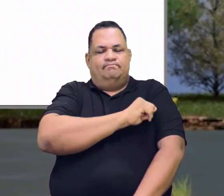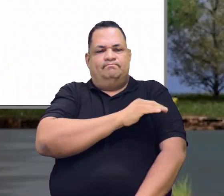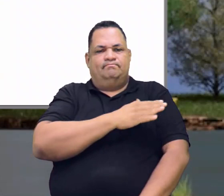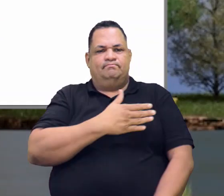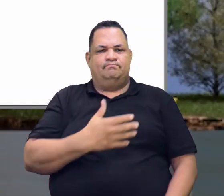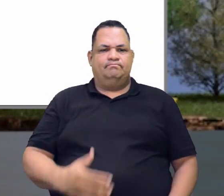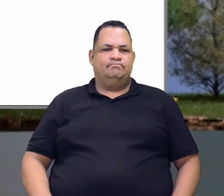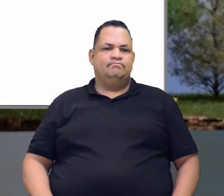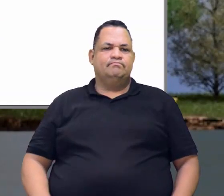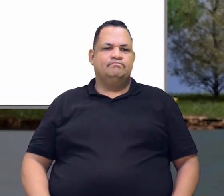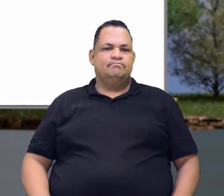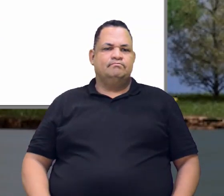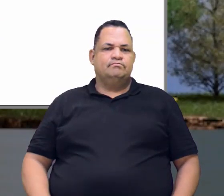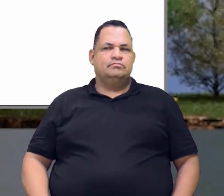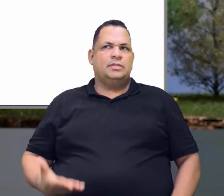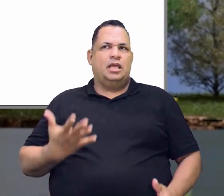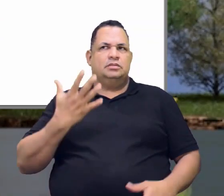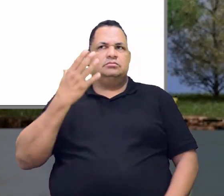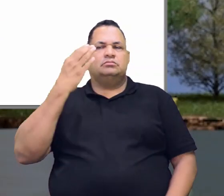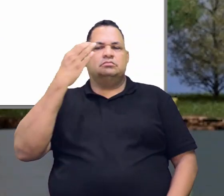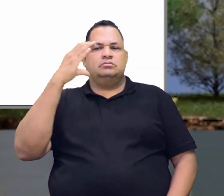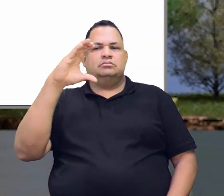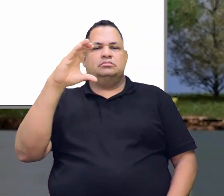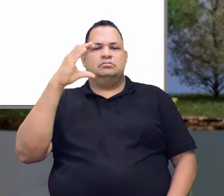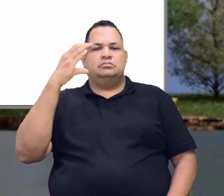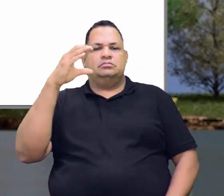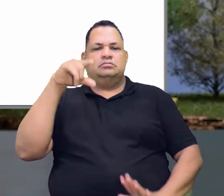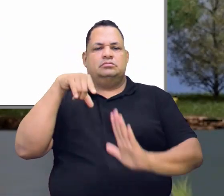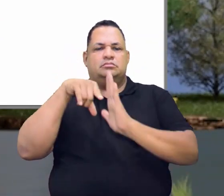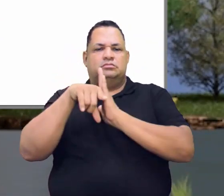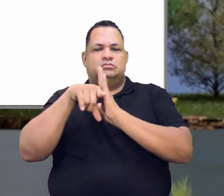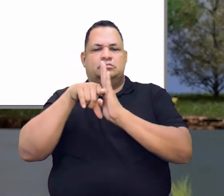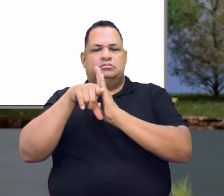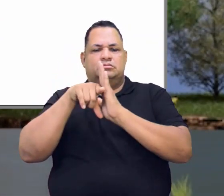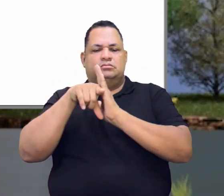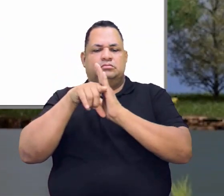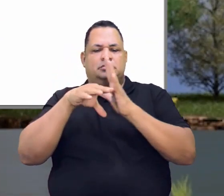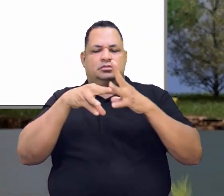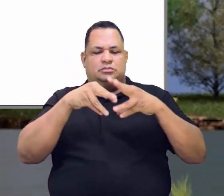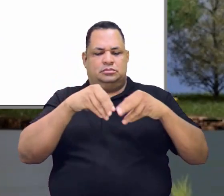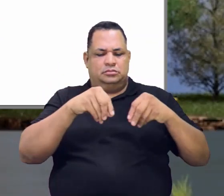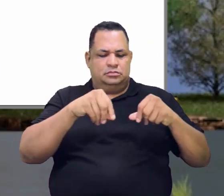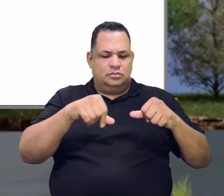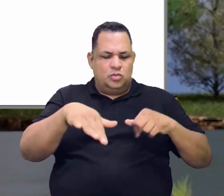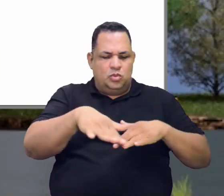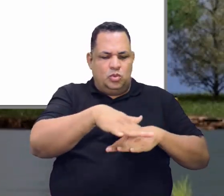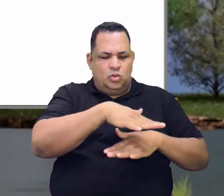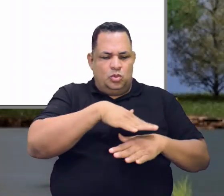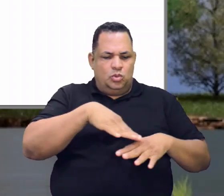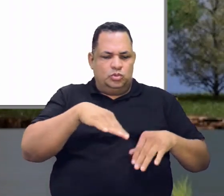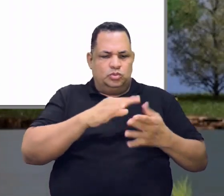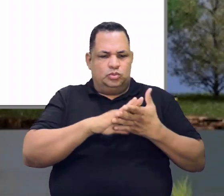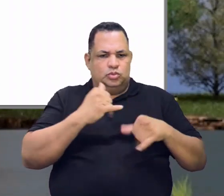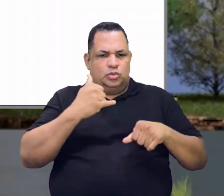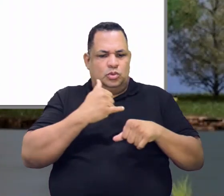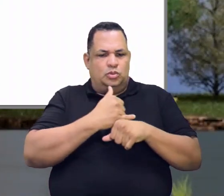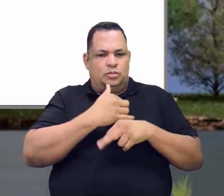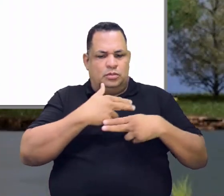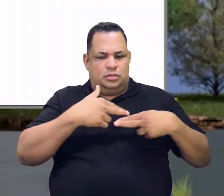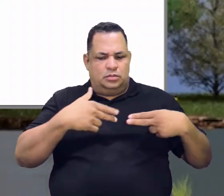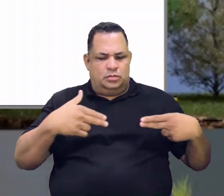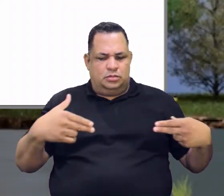dentro da ciência, da geologia, que é a ciência que estuda os minérios,